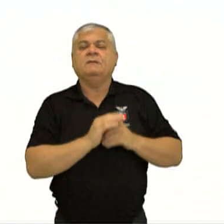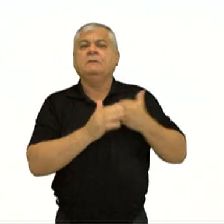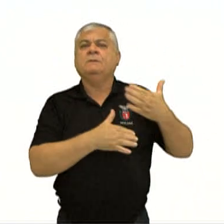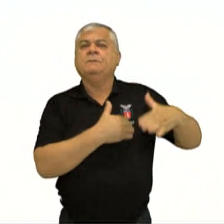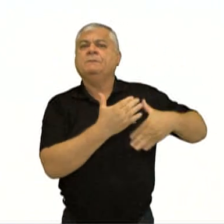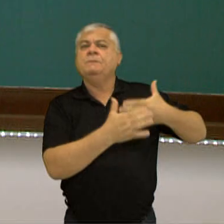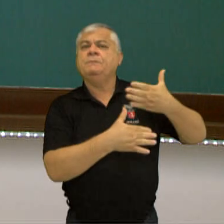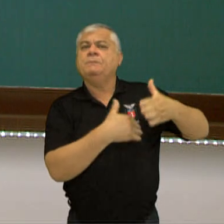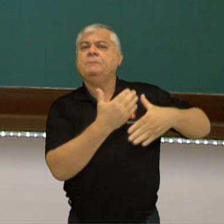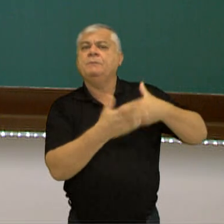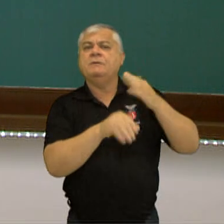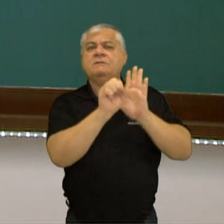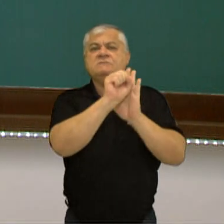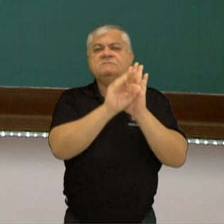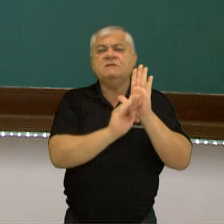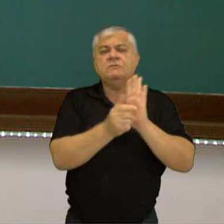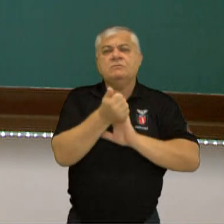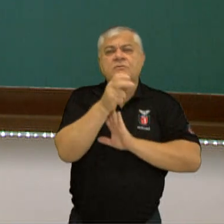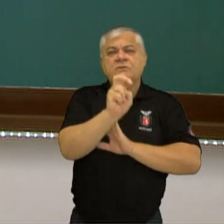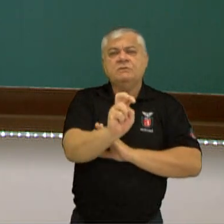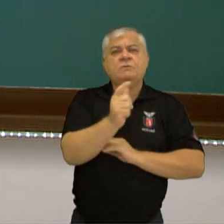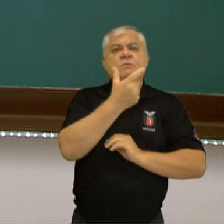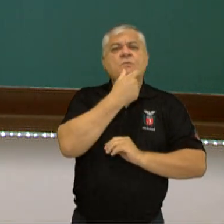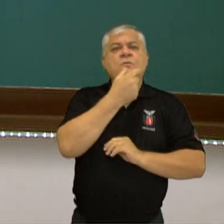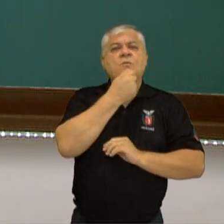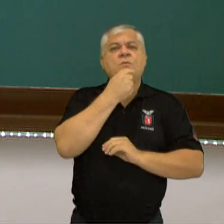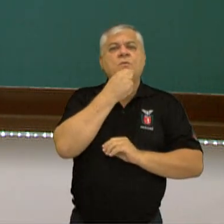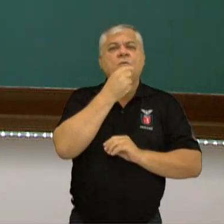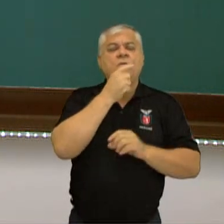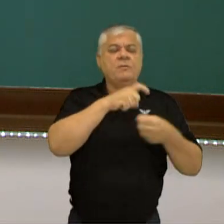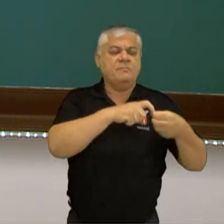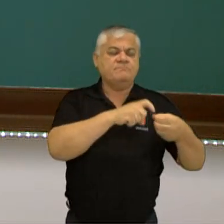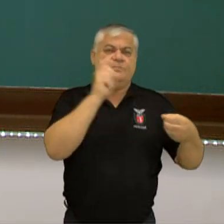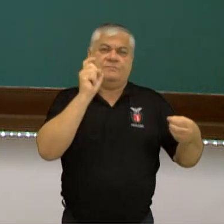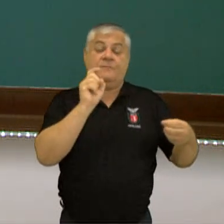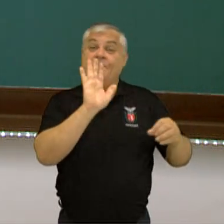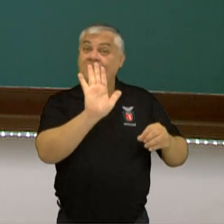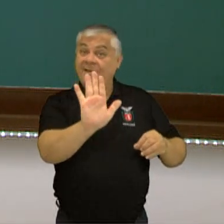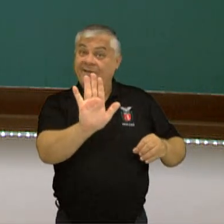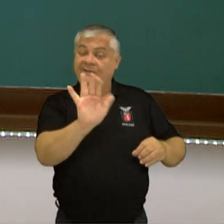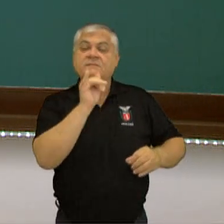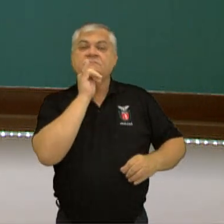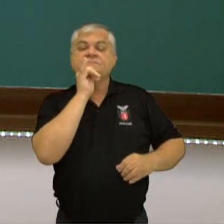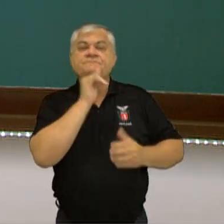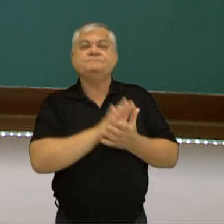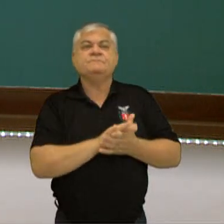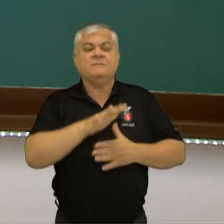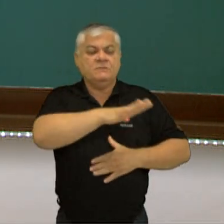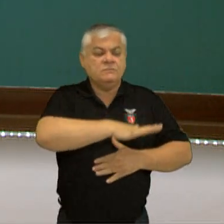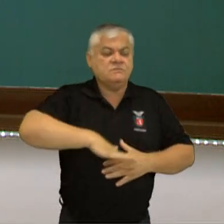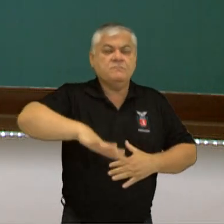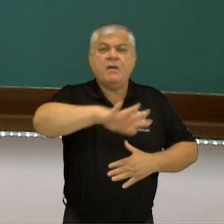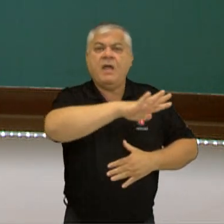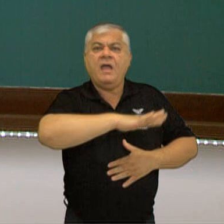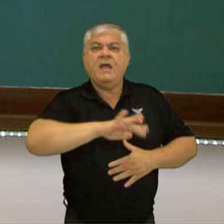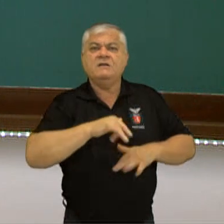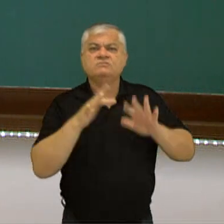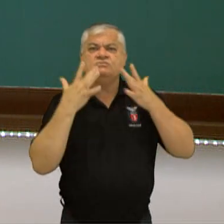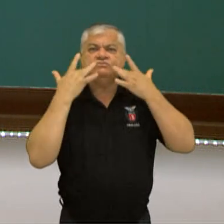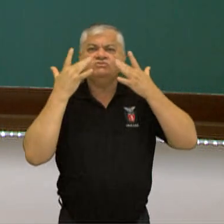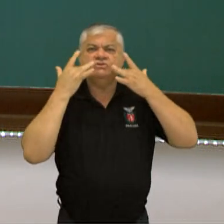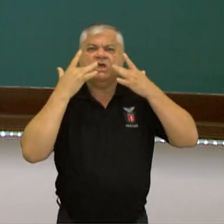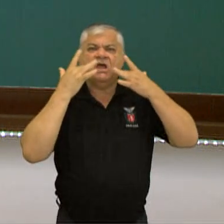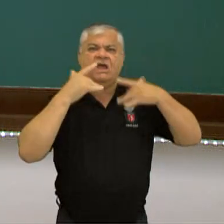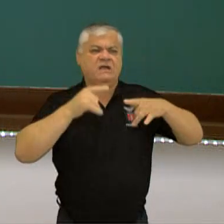que vai começar e o homem passar a protagonizar, mas porém os espaços teatrais que a gente tinha tanto,